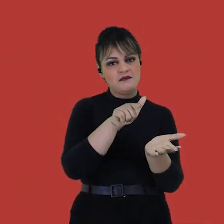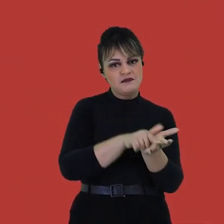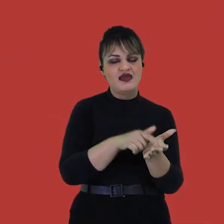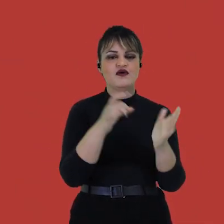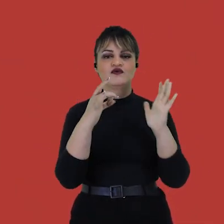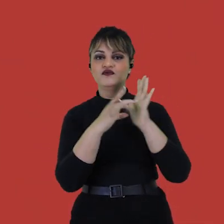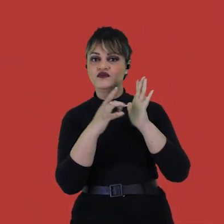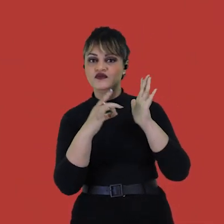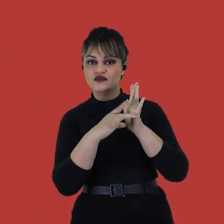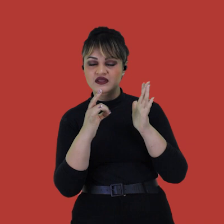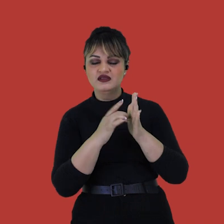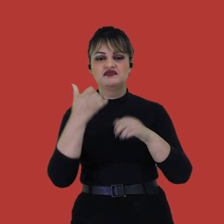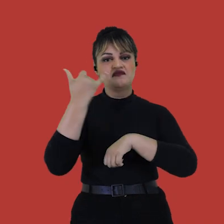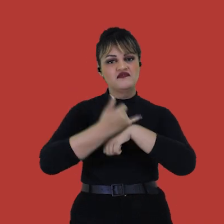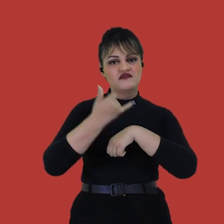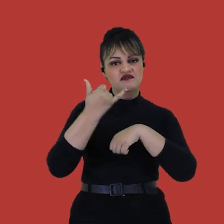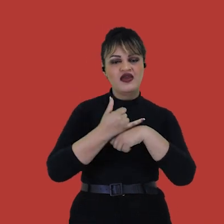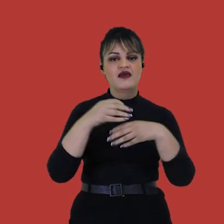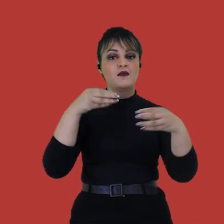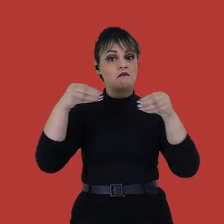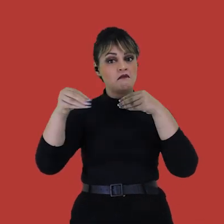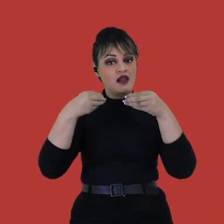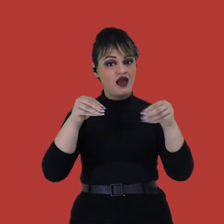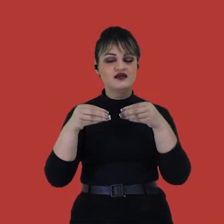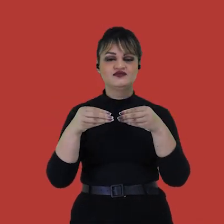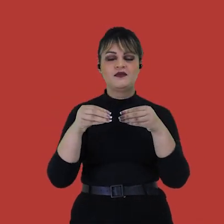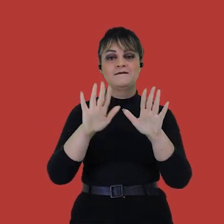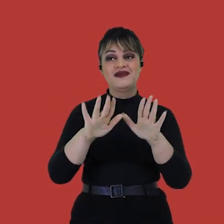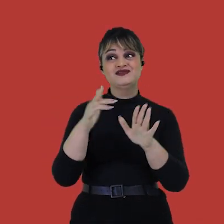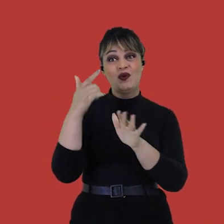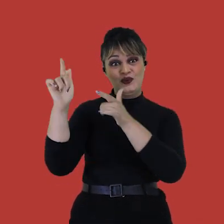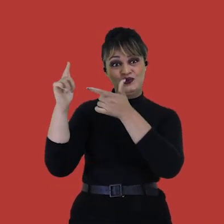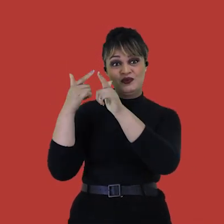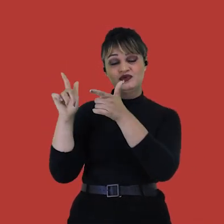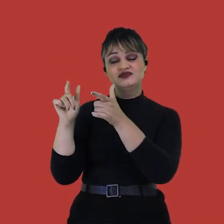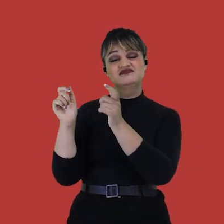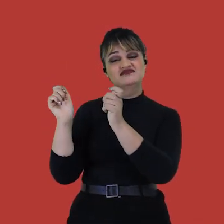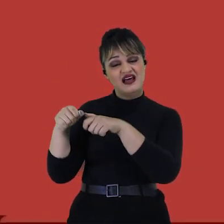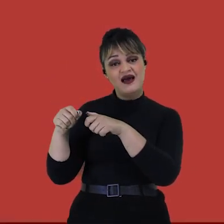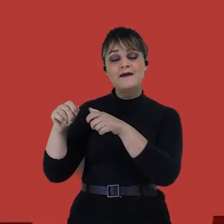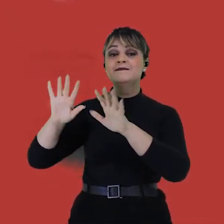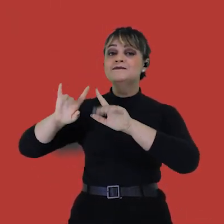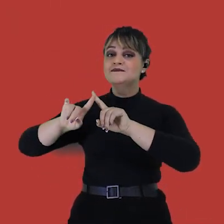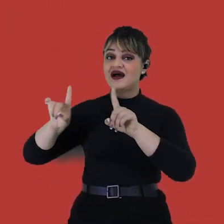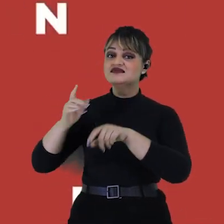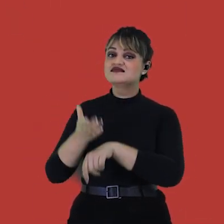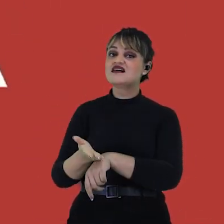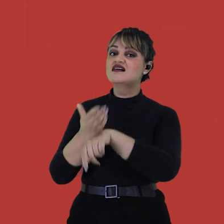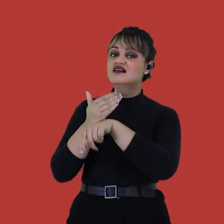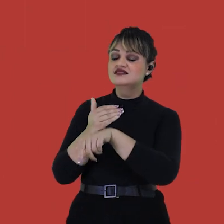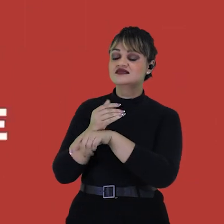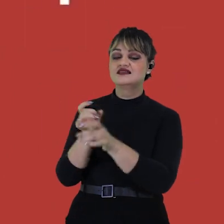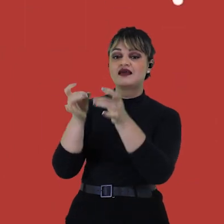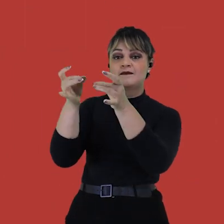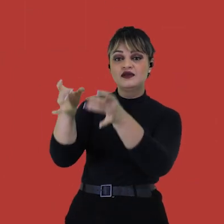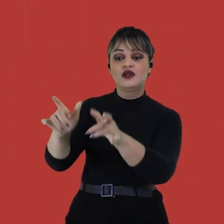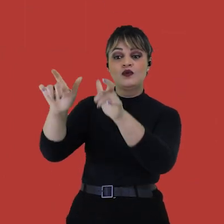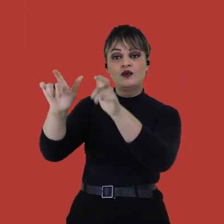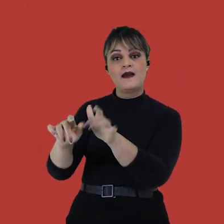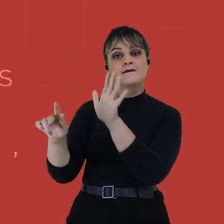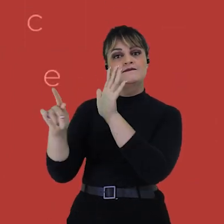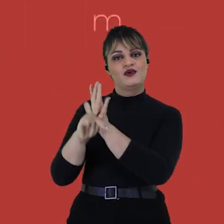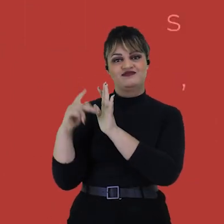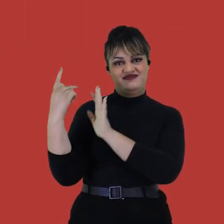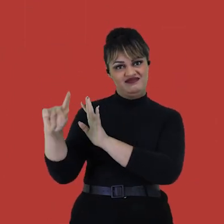como papel, vidro, metal, plástico. Outros podem ser reciclados, mas precisam ser deixados em